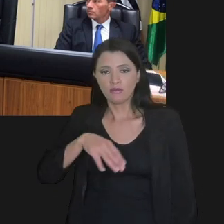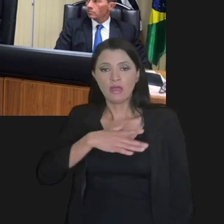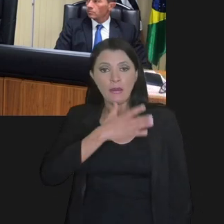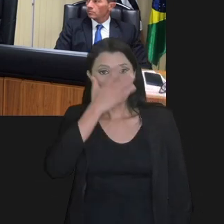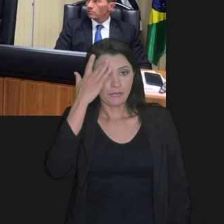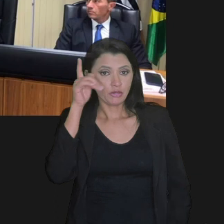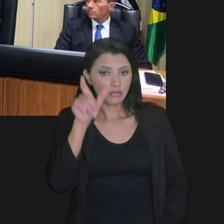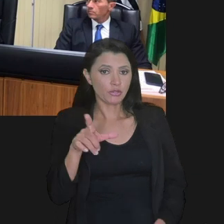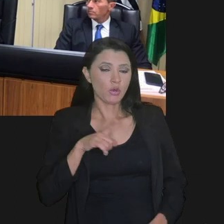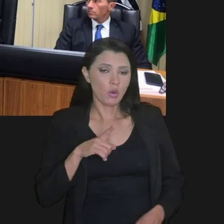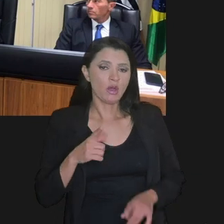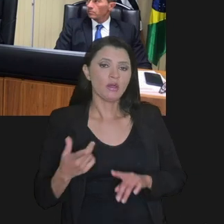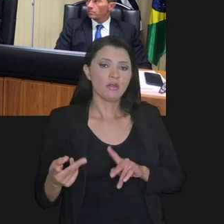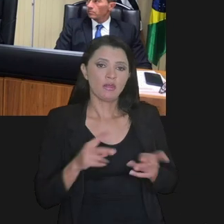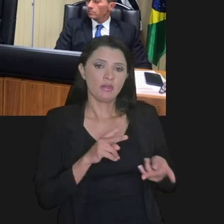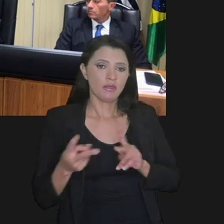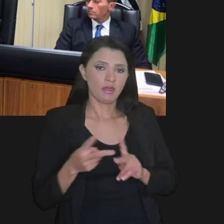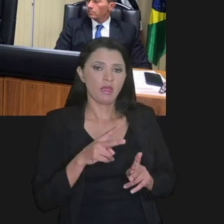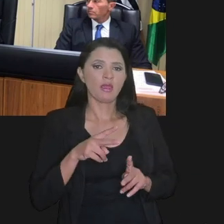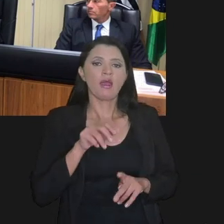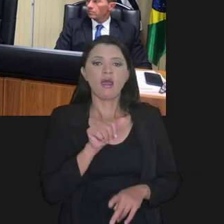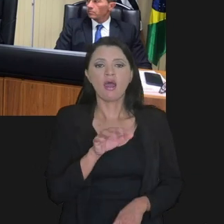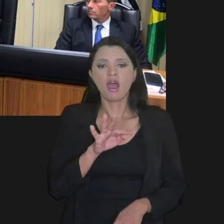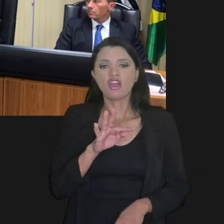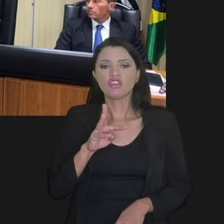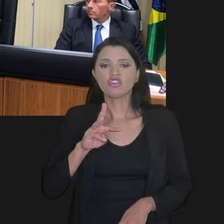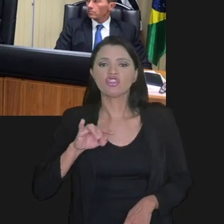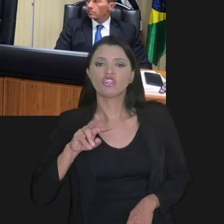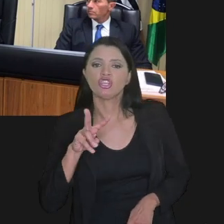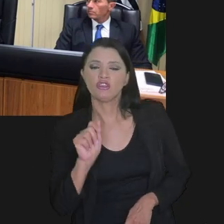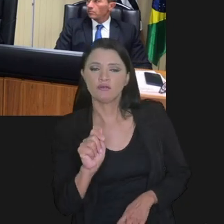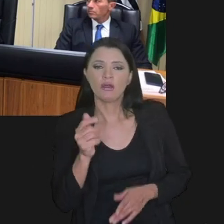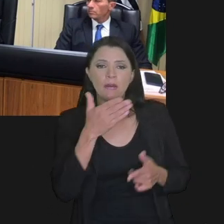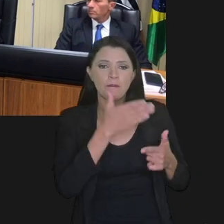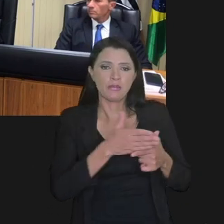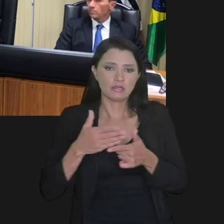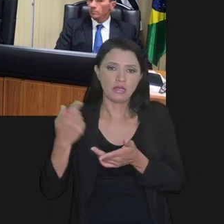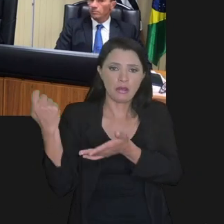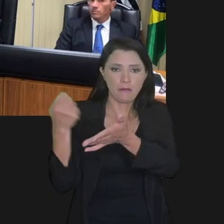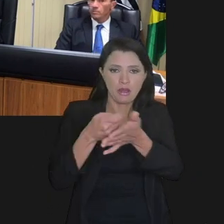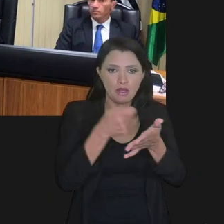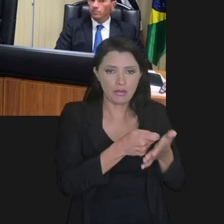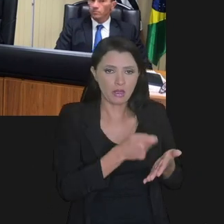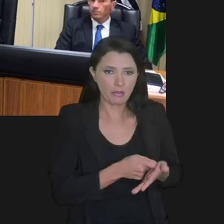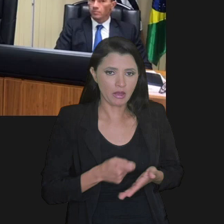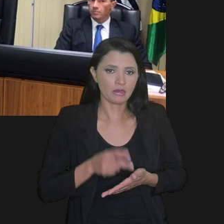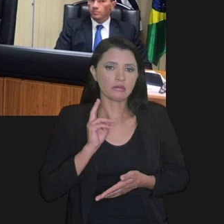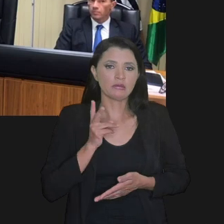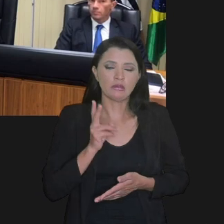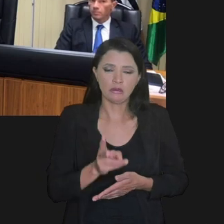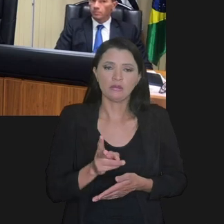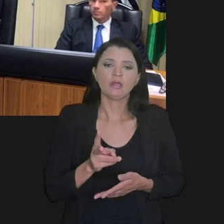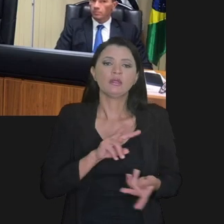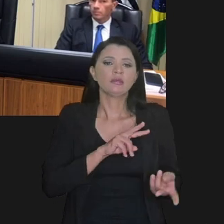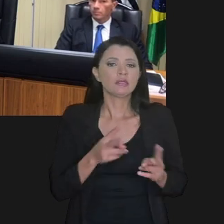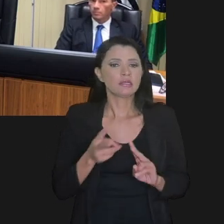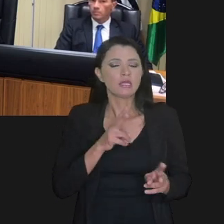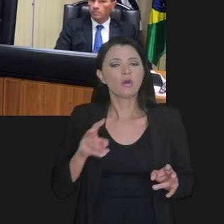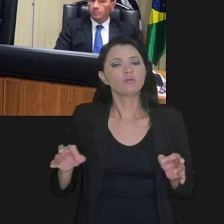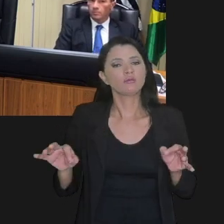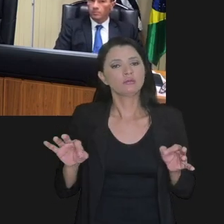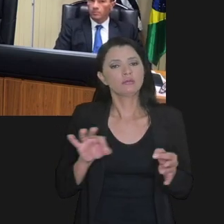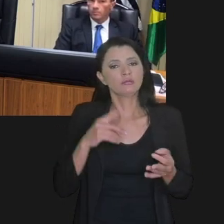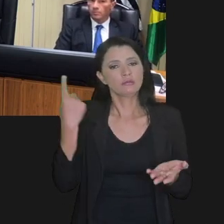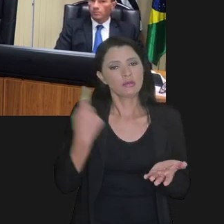estabelece que quem tem transações ativas e regulares, ou seja, parcelas sendo pagas tempestivamente,